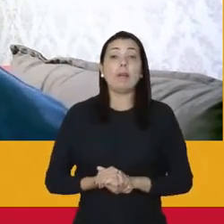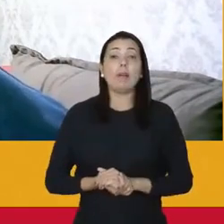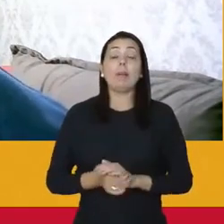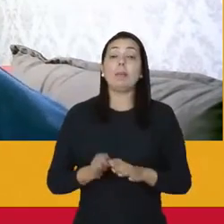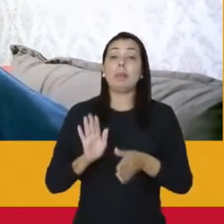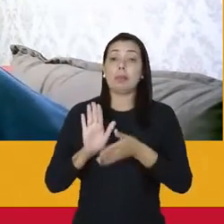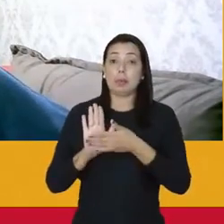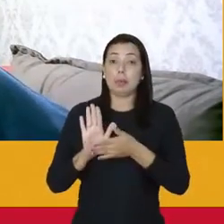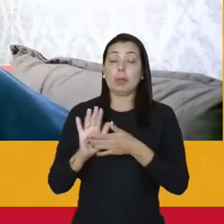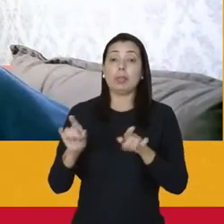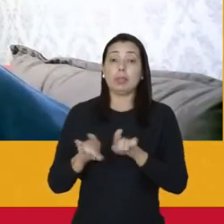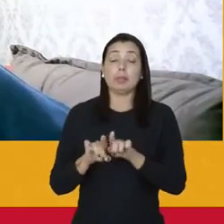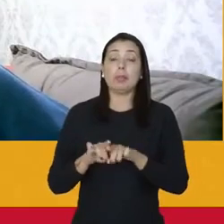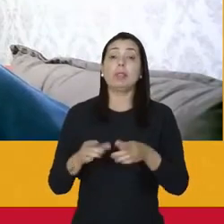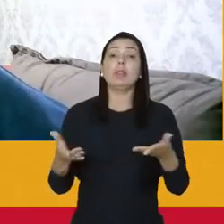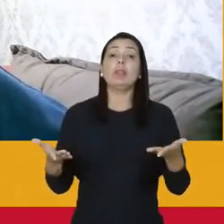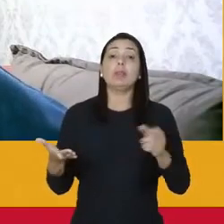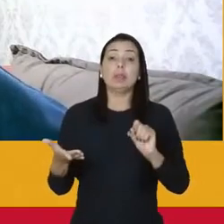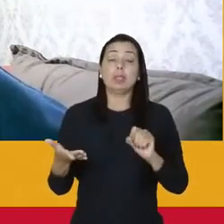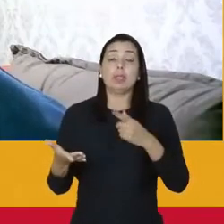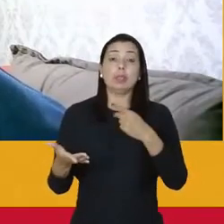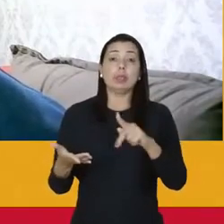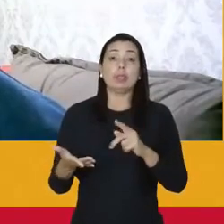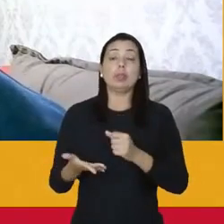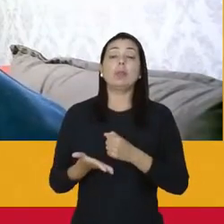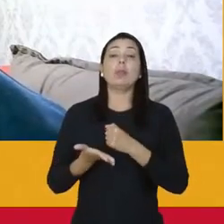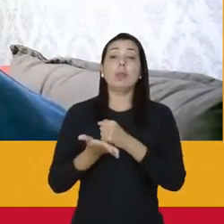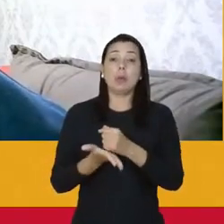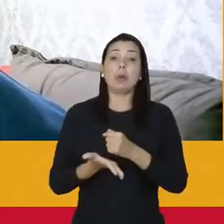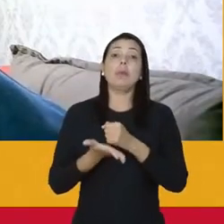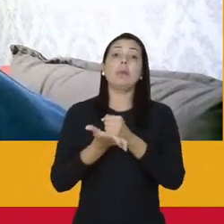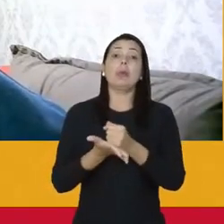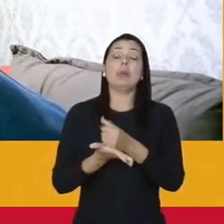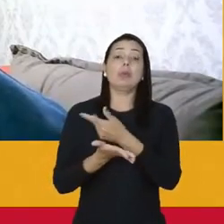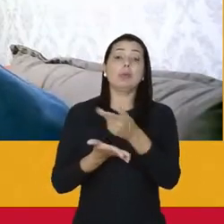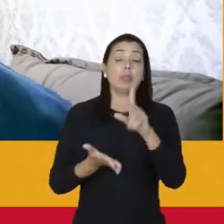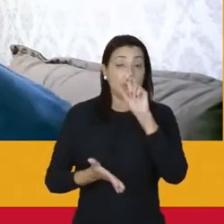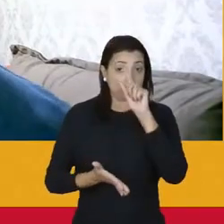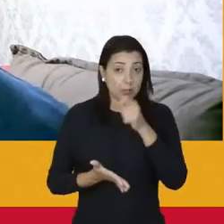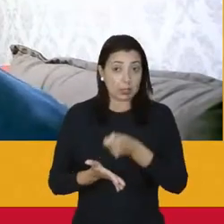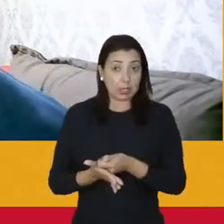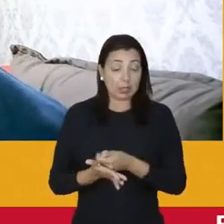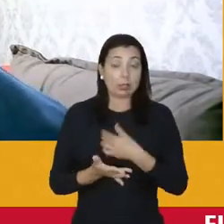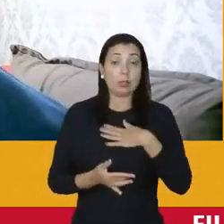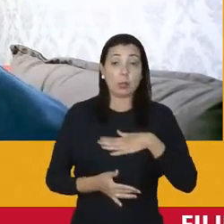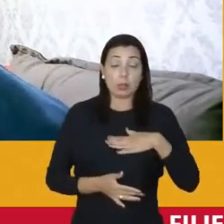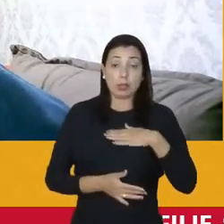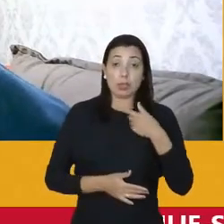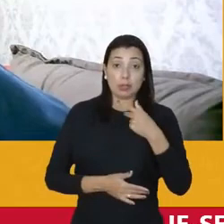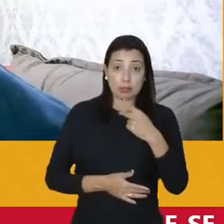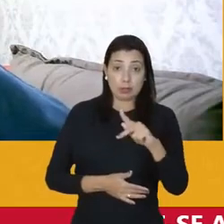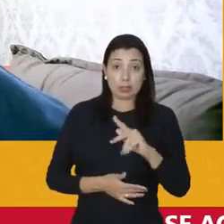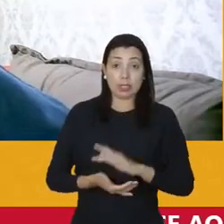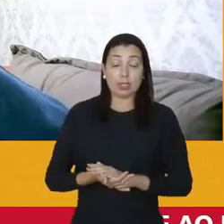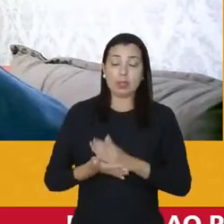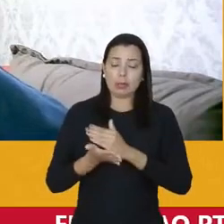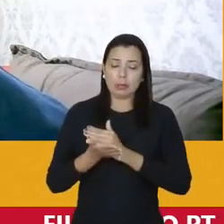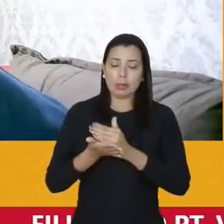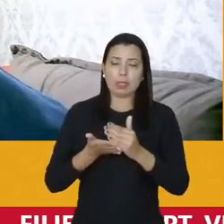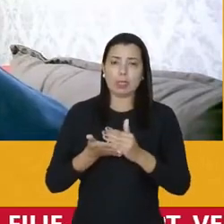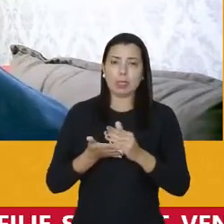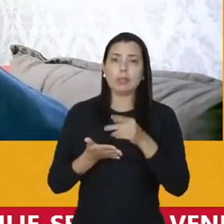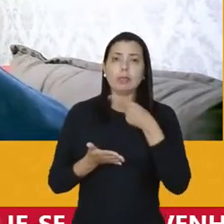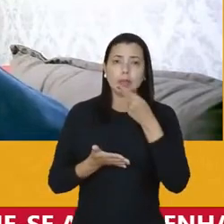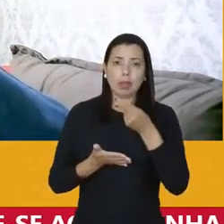pautado também através da sua contribuição, da contribuição do seu mandato, e eu queria que você iniciasse